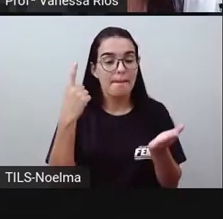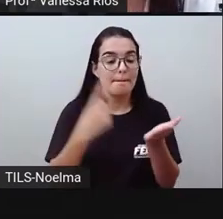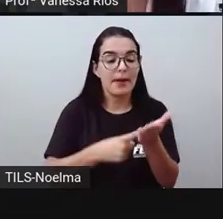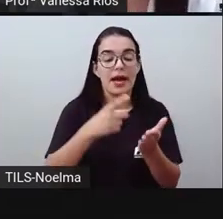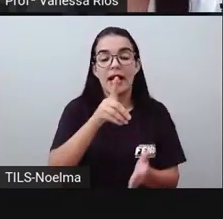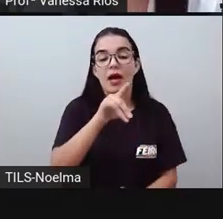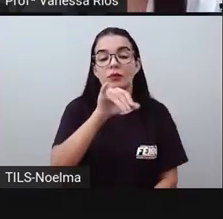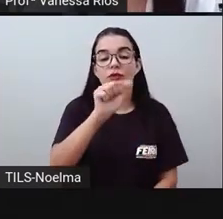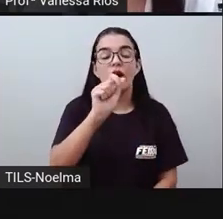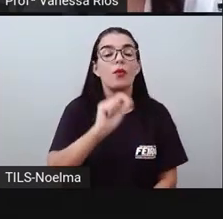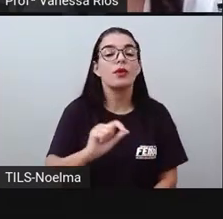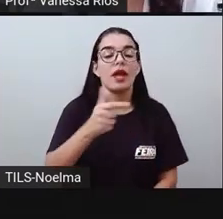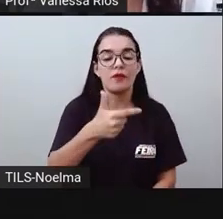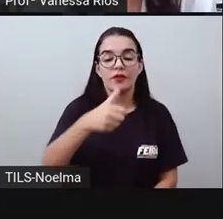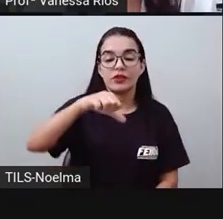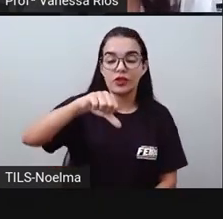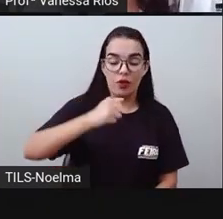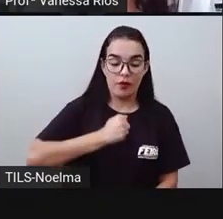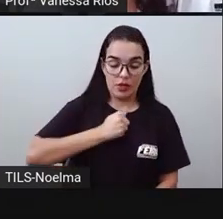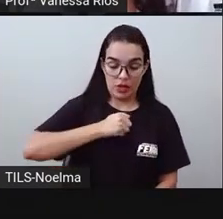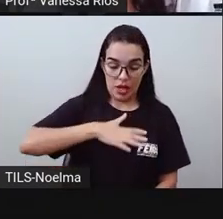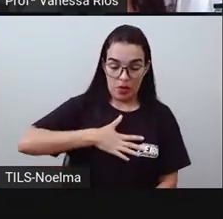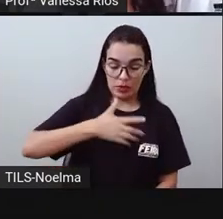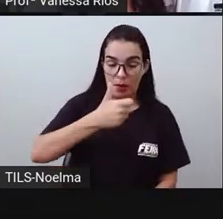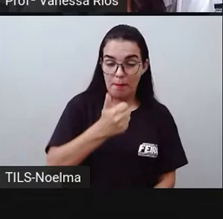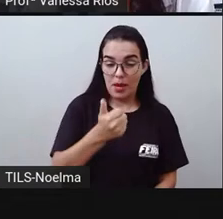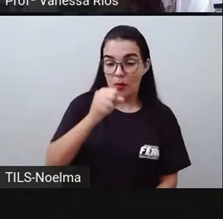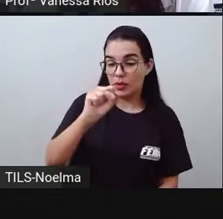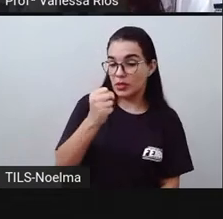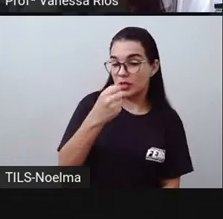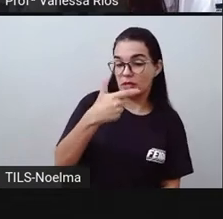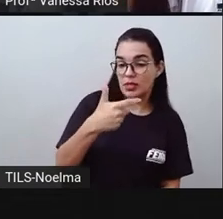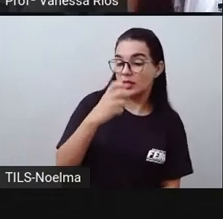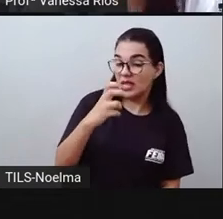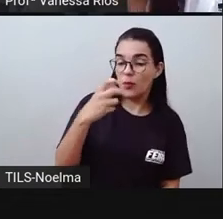de agosto de 1852.